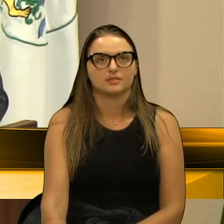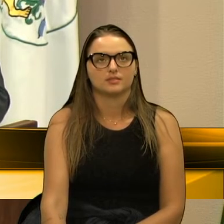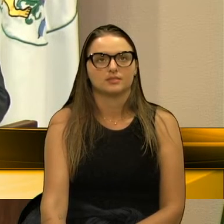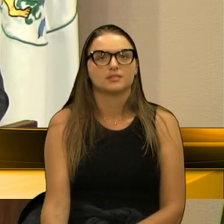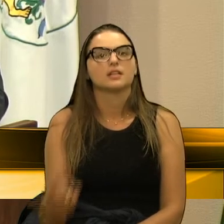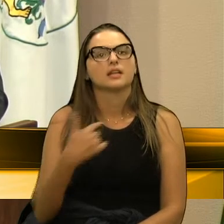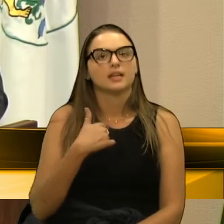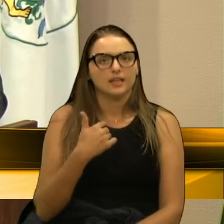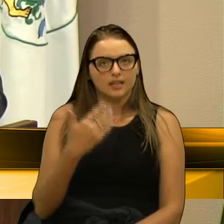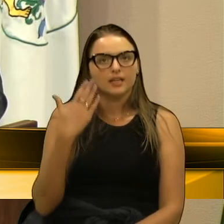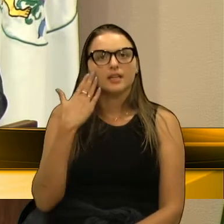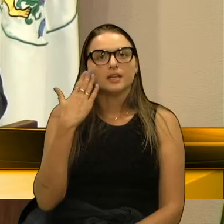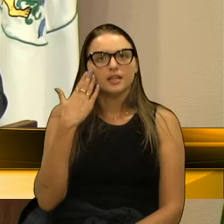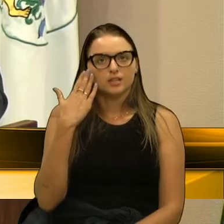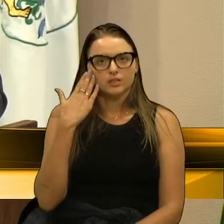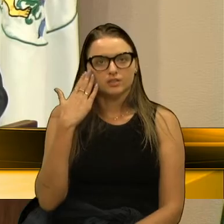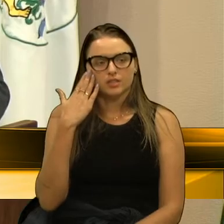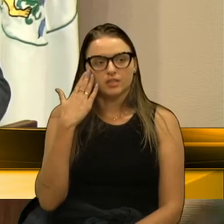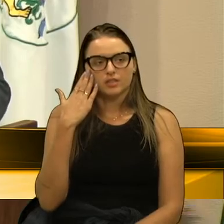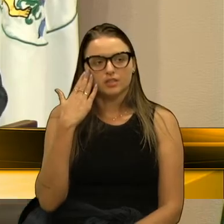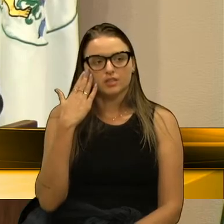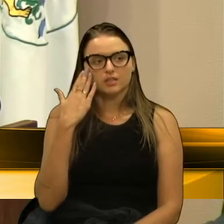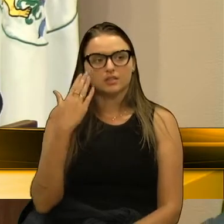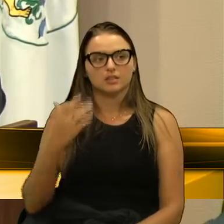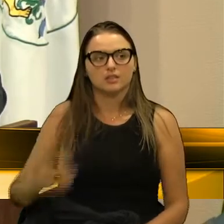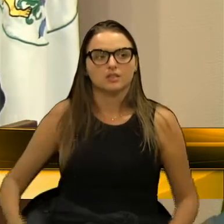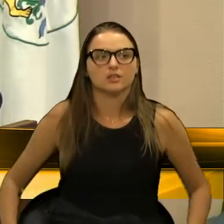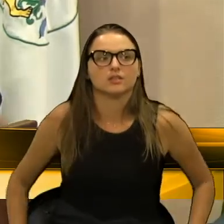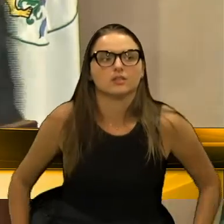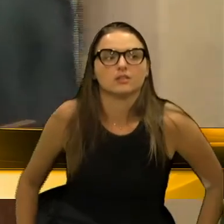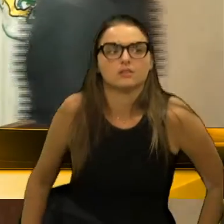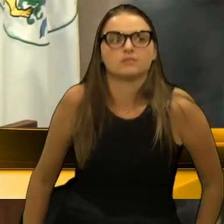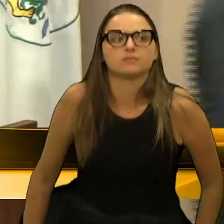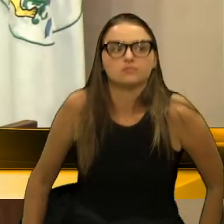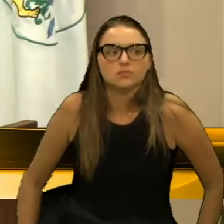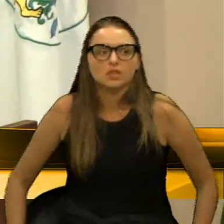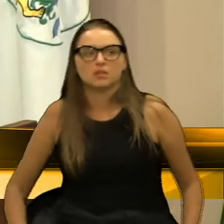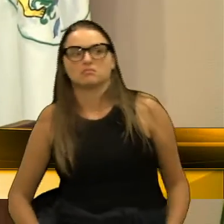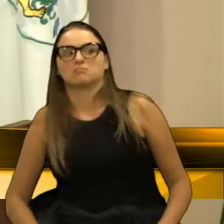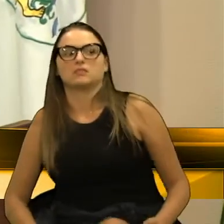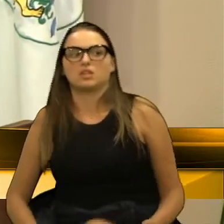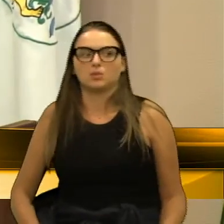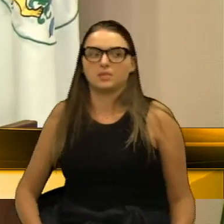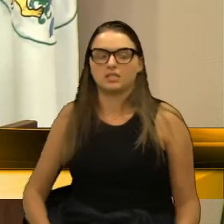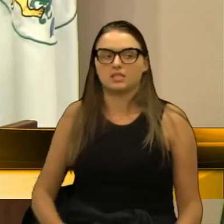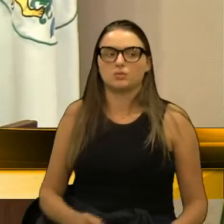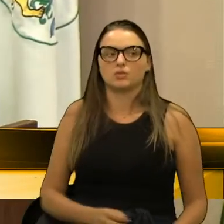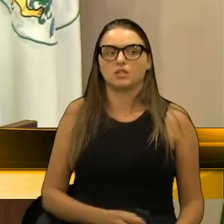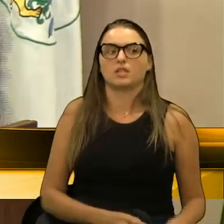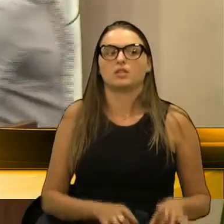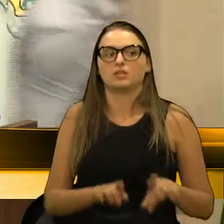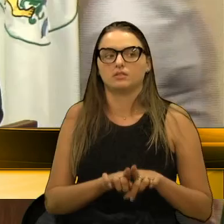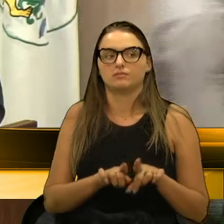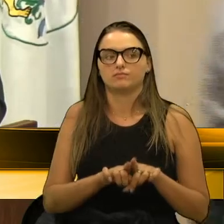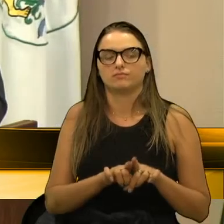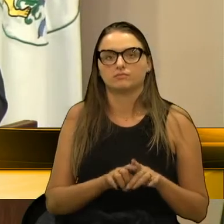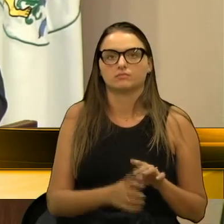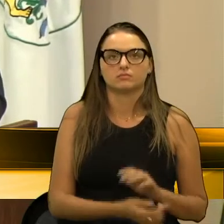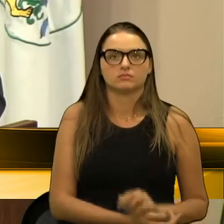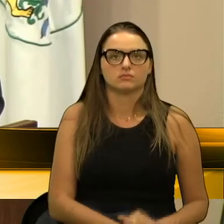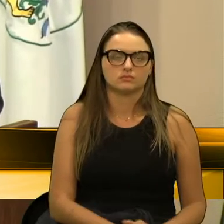eu sei que todos vocês, ou a maioria de vocês, conhecem um pouco da minha história,